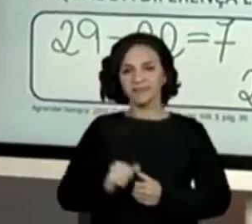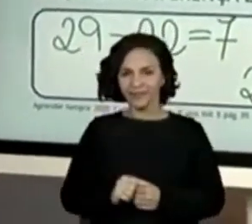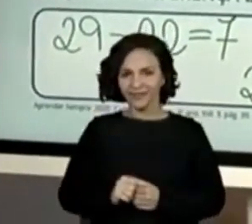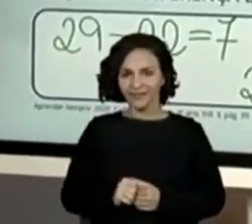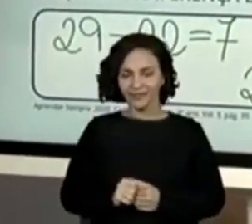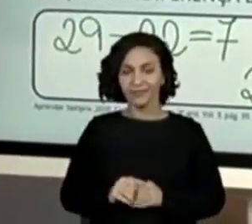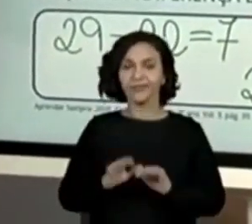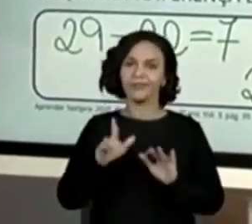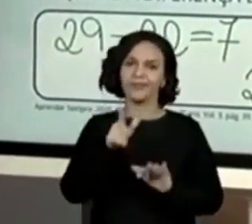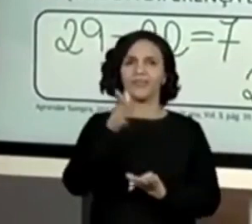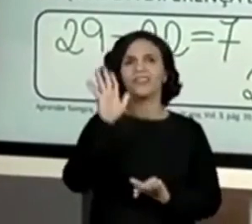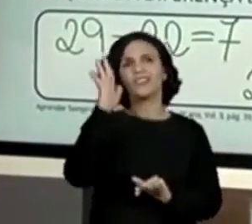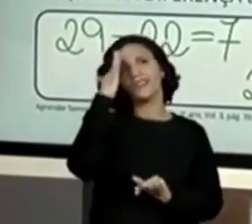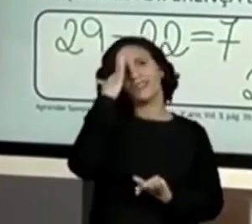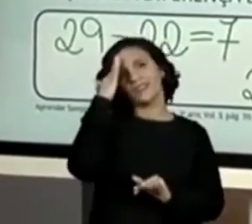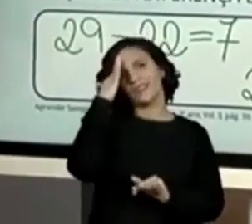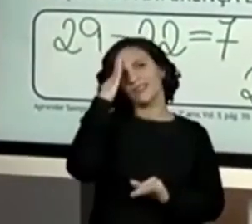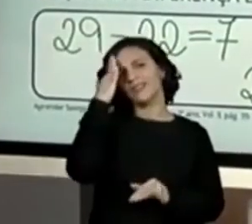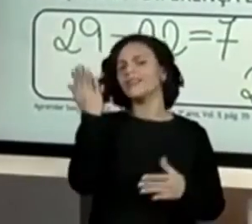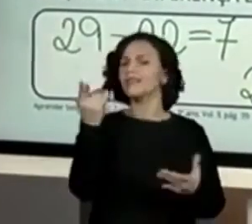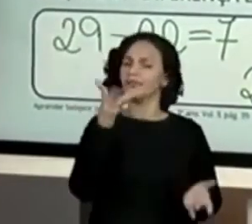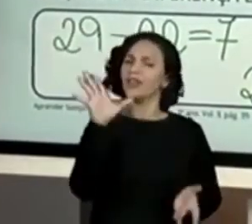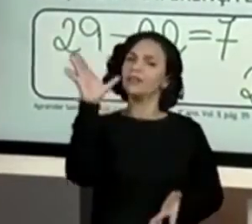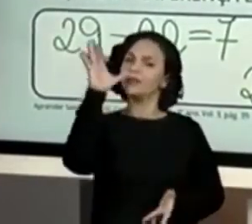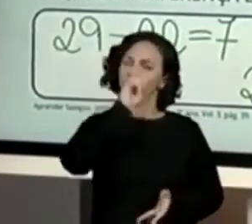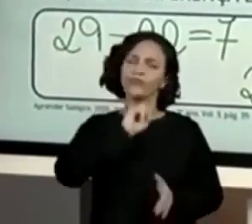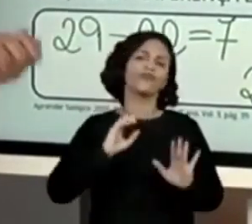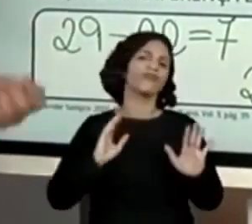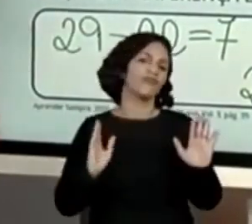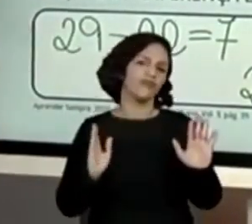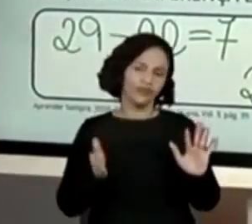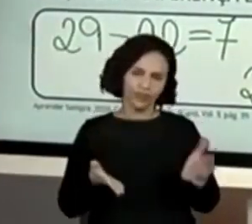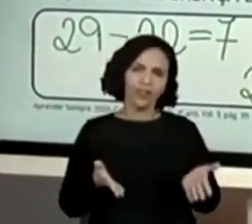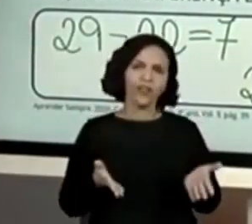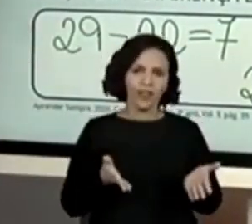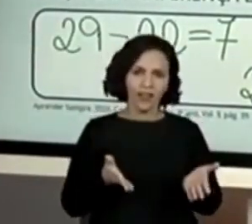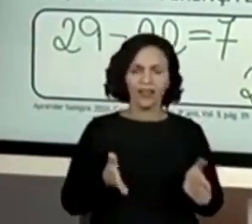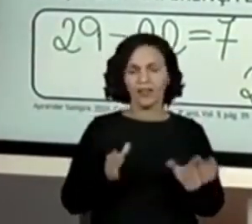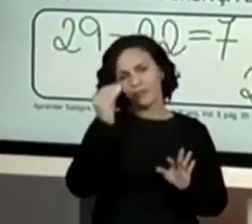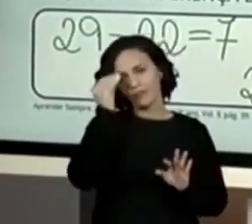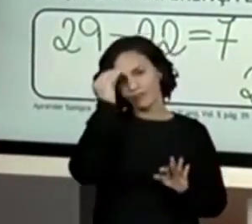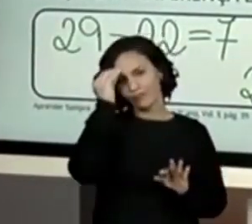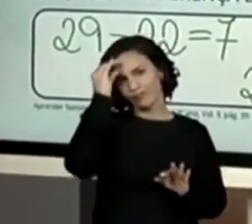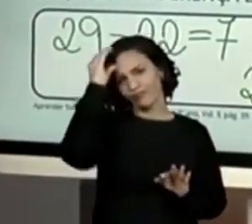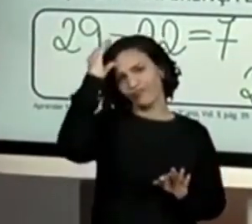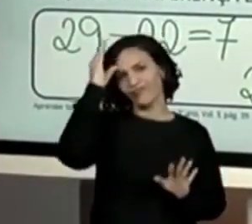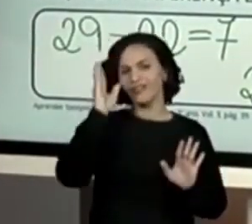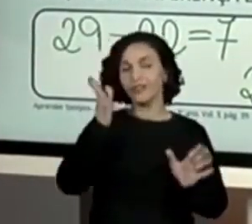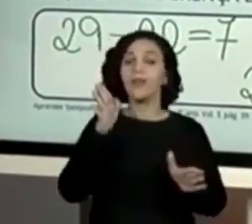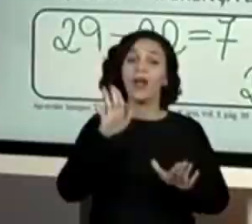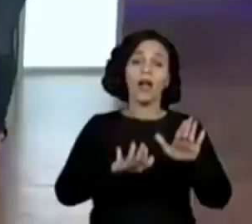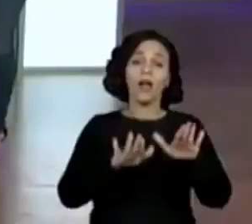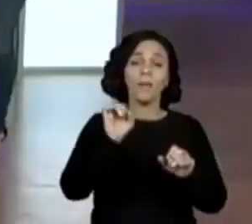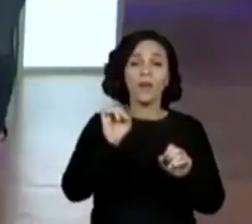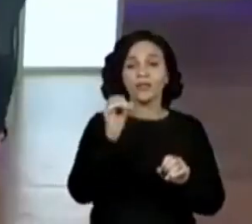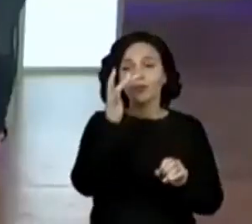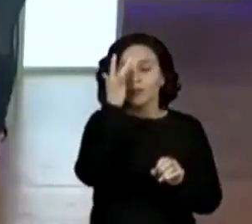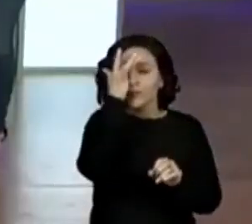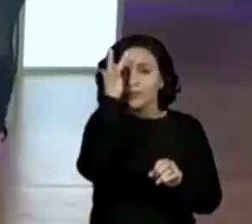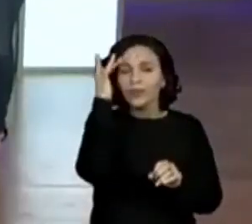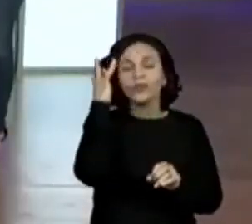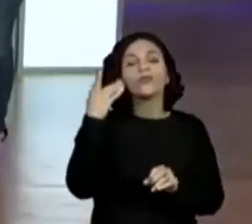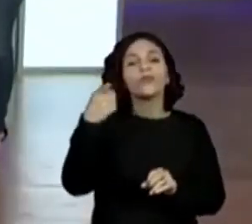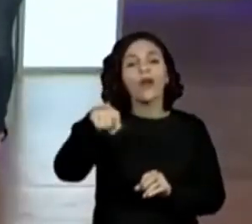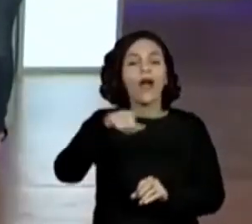claro que vocês já sabem isso, já aprenderam, construíram esse conhecimento. Mas, às vezes, alguém tem muita dificuldade